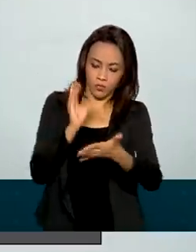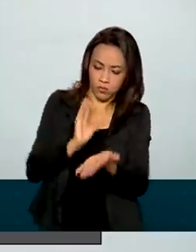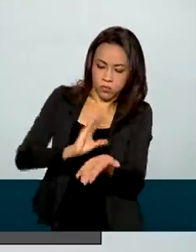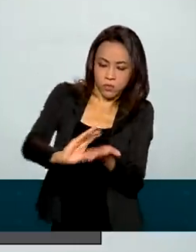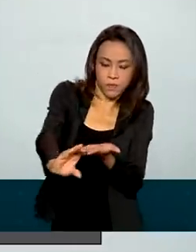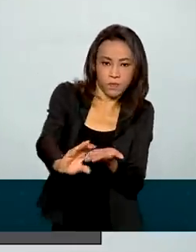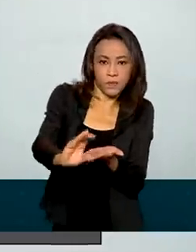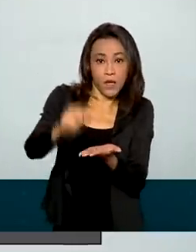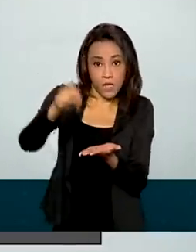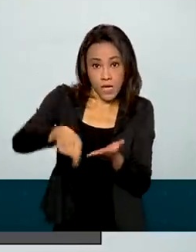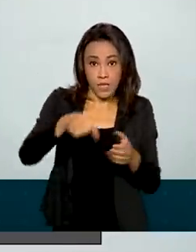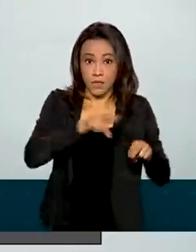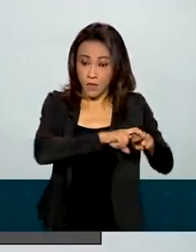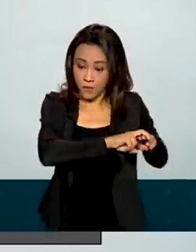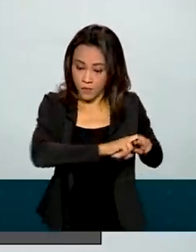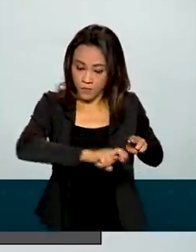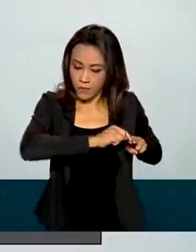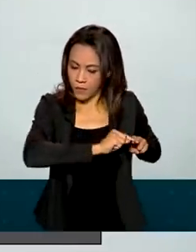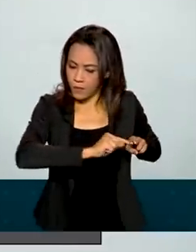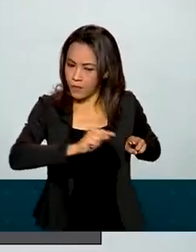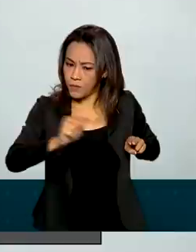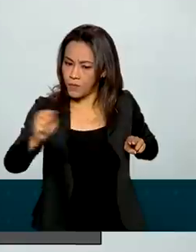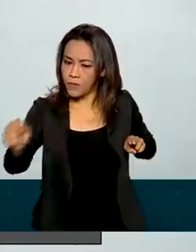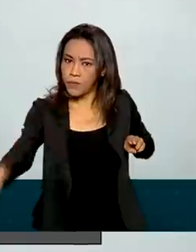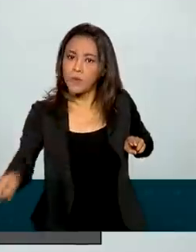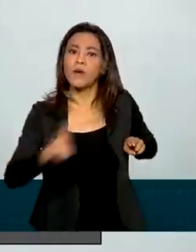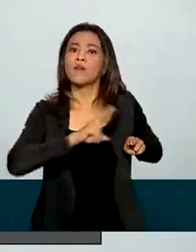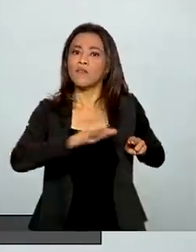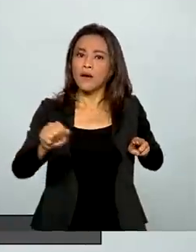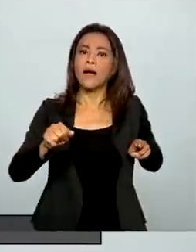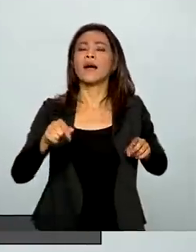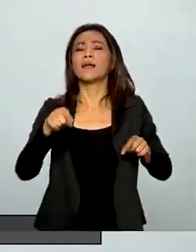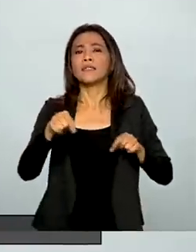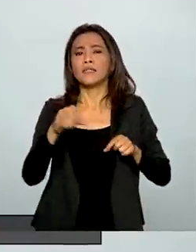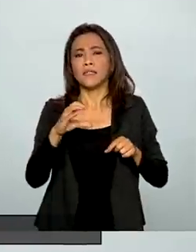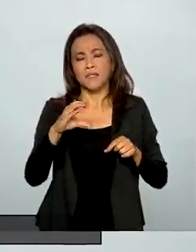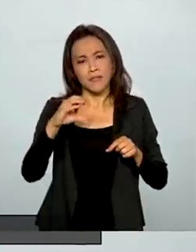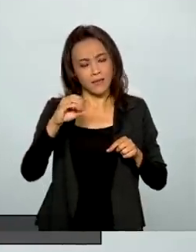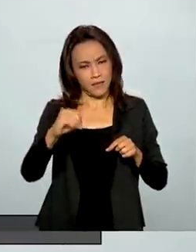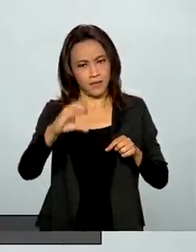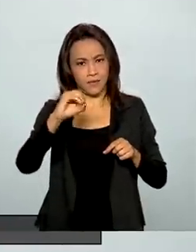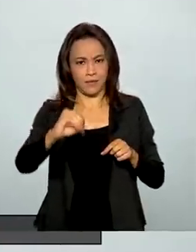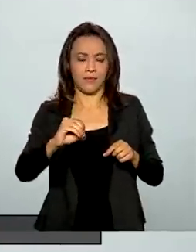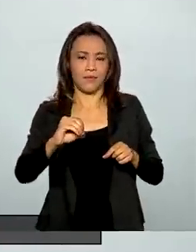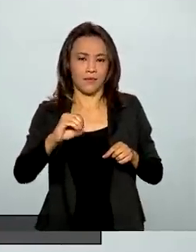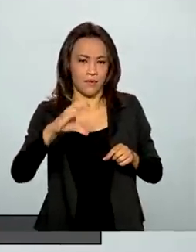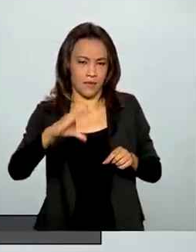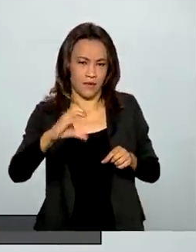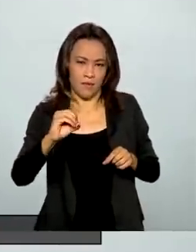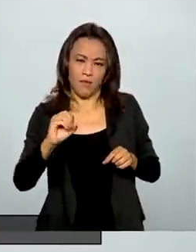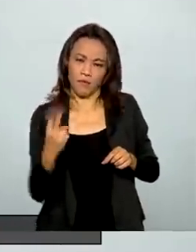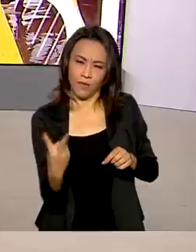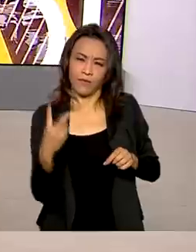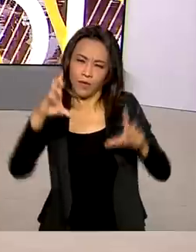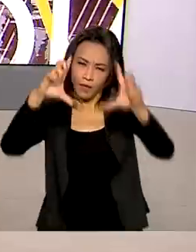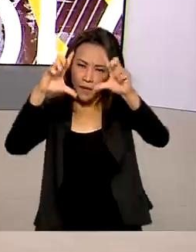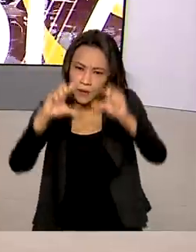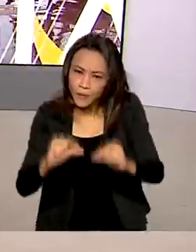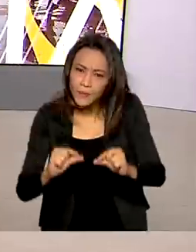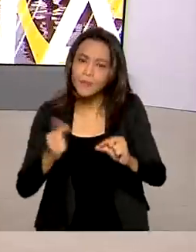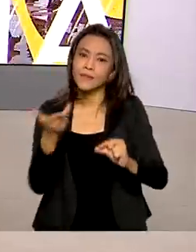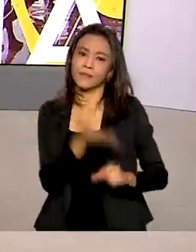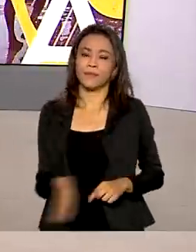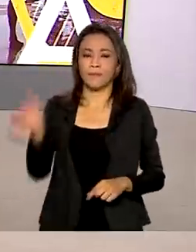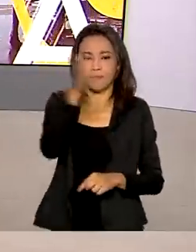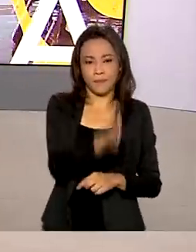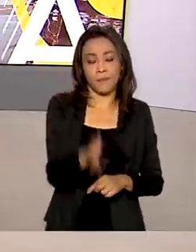Uma ferrovia que vai eliminar 1 milhão de toneladas de CO2 da atmosfera e vai ser o grande regulador de tarifa. O